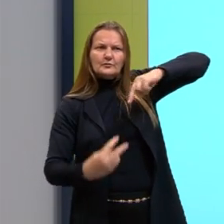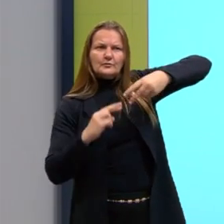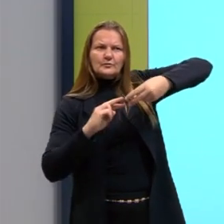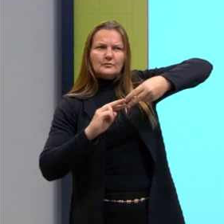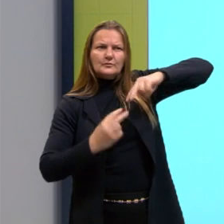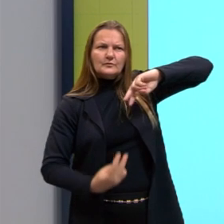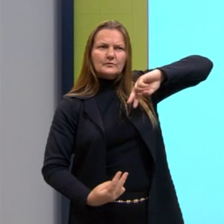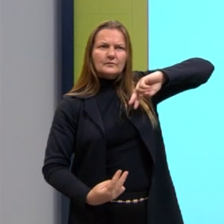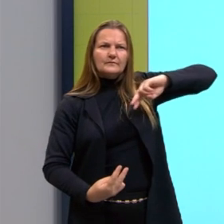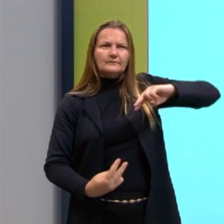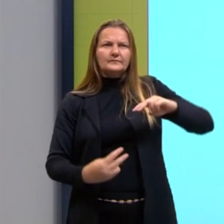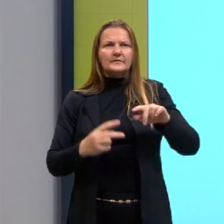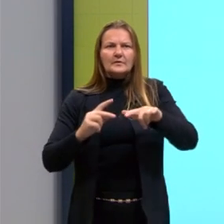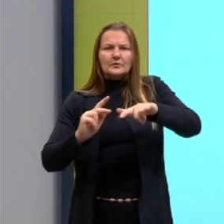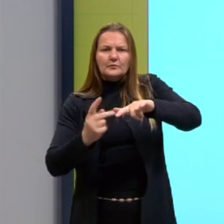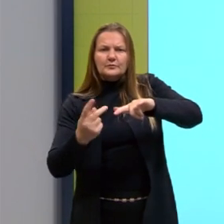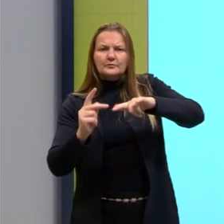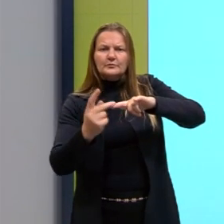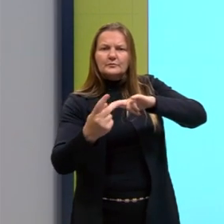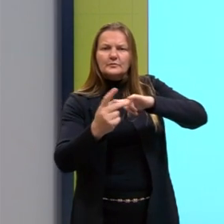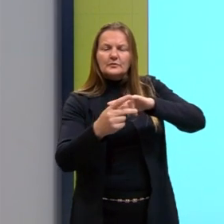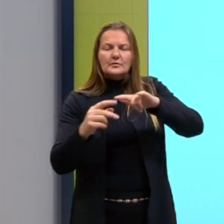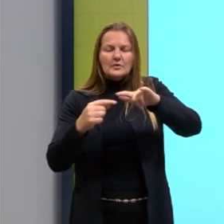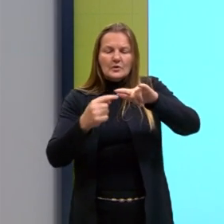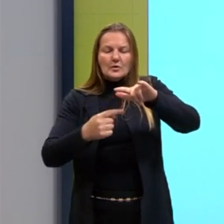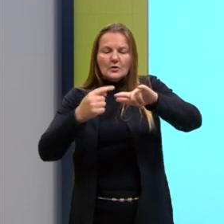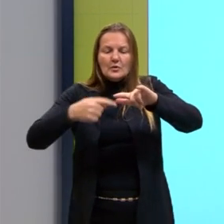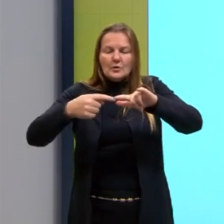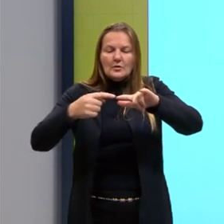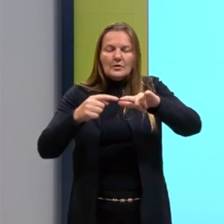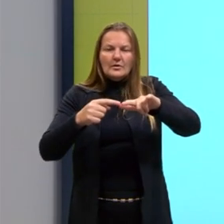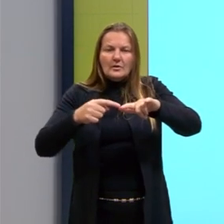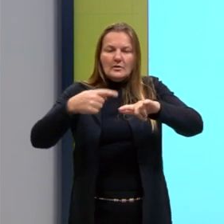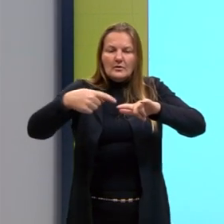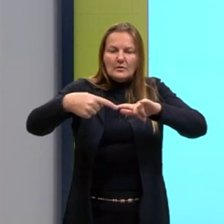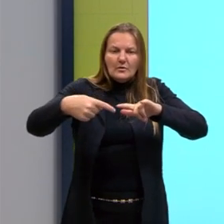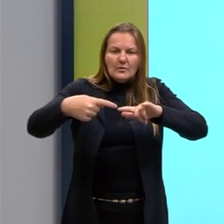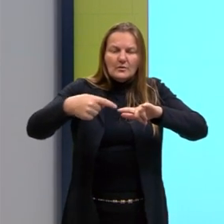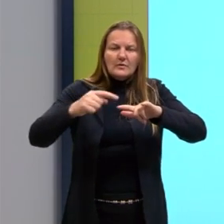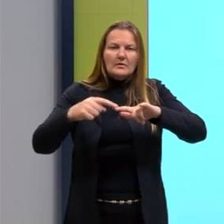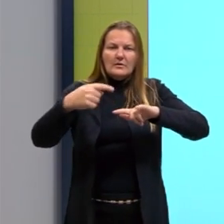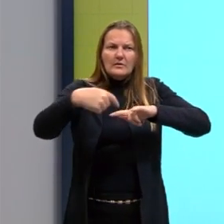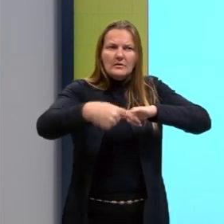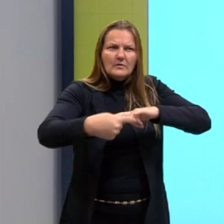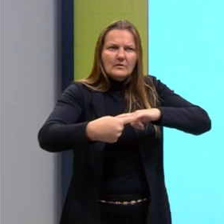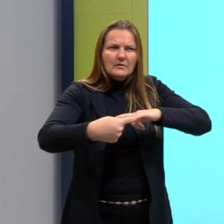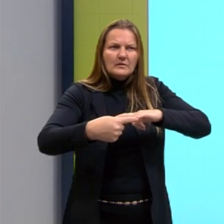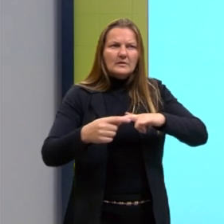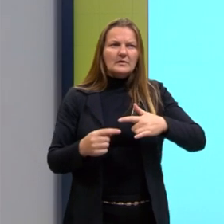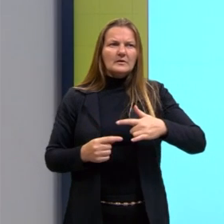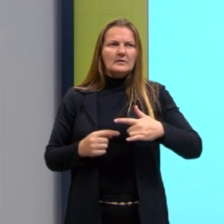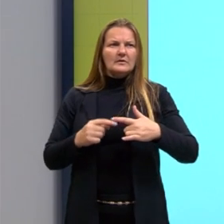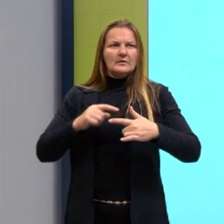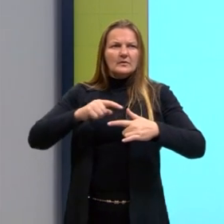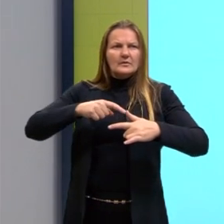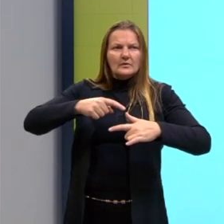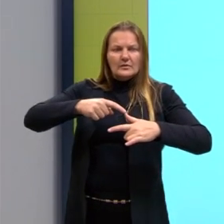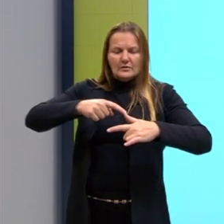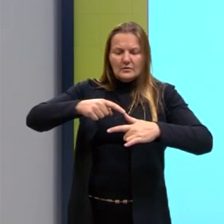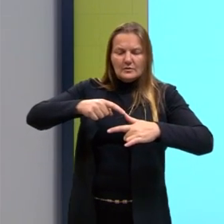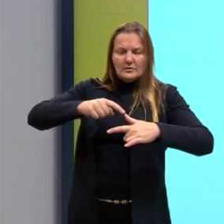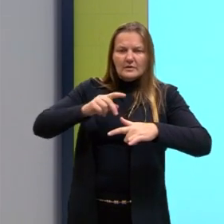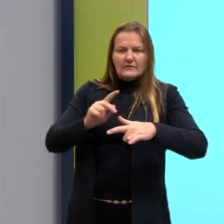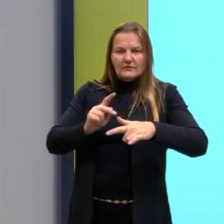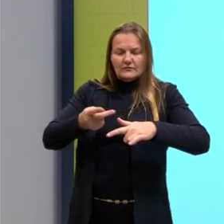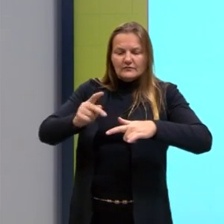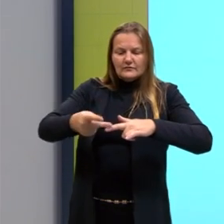nas estonas. Como se fosse... Sabe quando você enrola linha? Ou enrola lã no novelo? Ou enrola linha lá